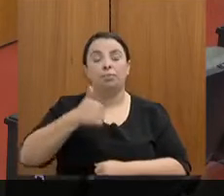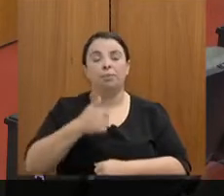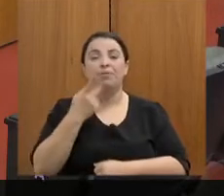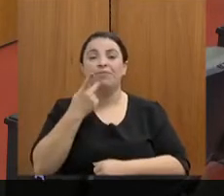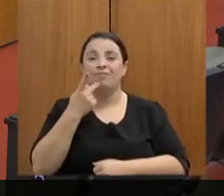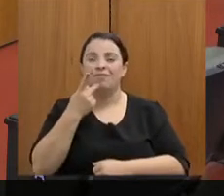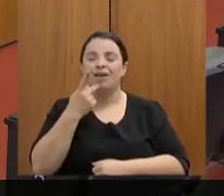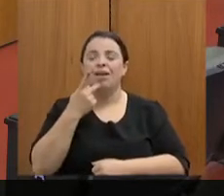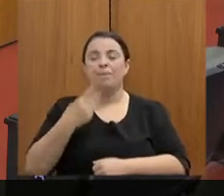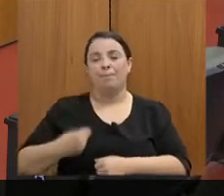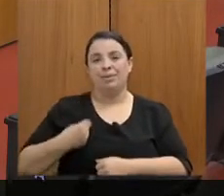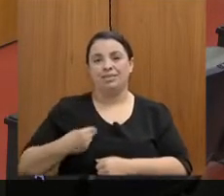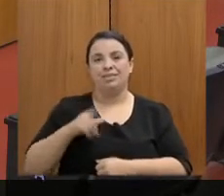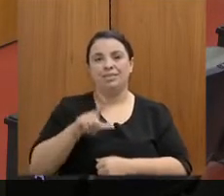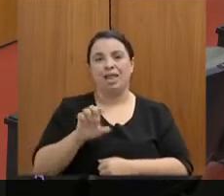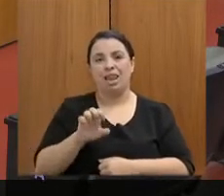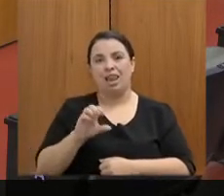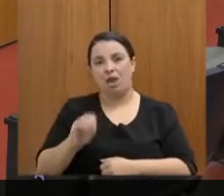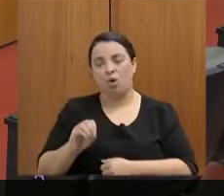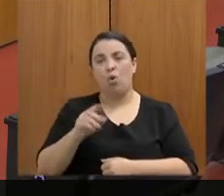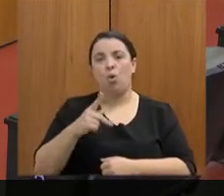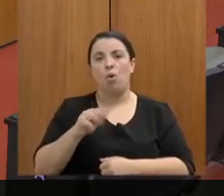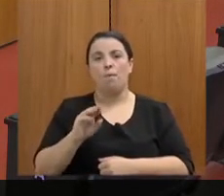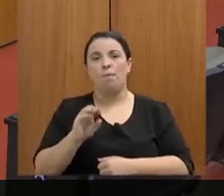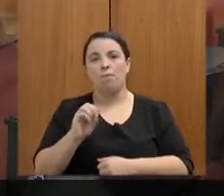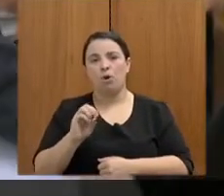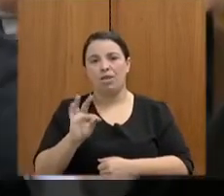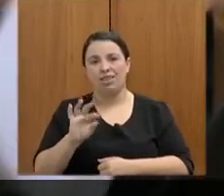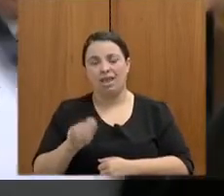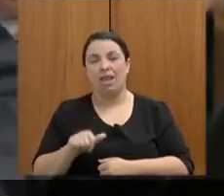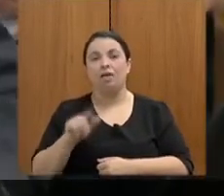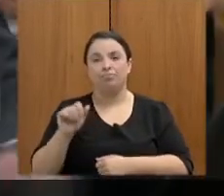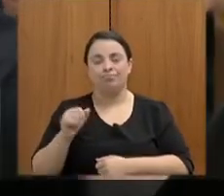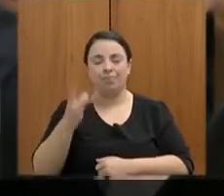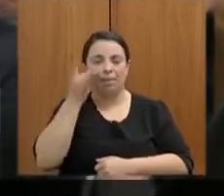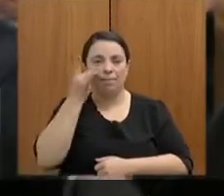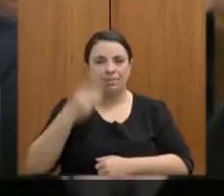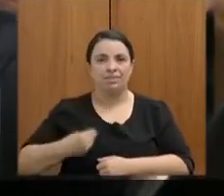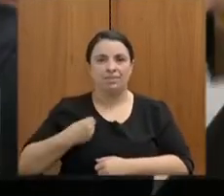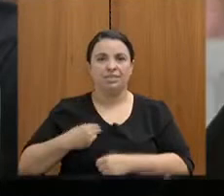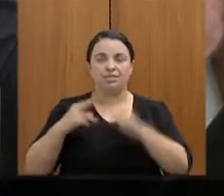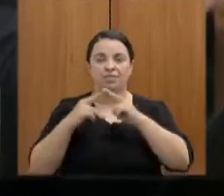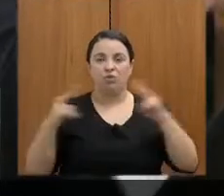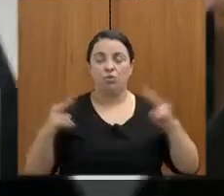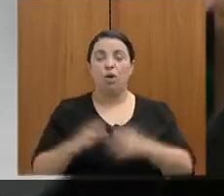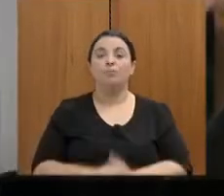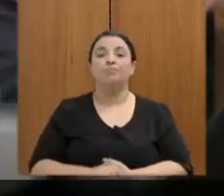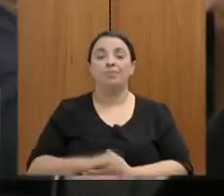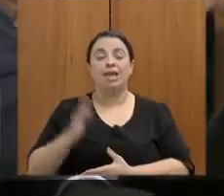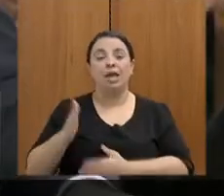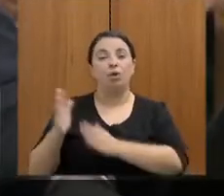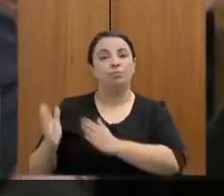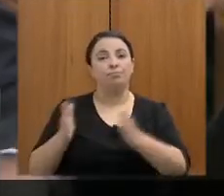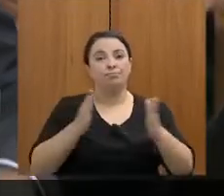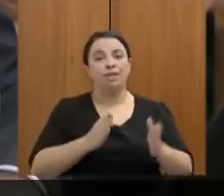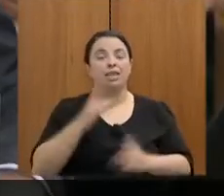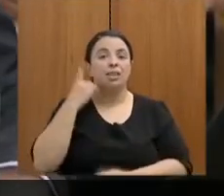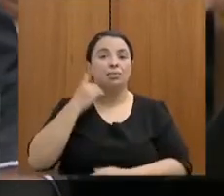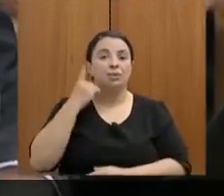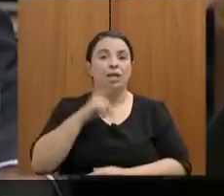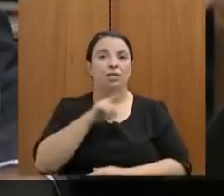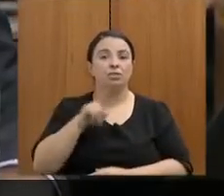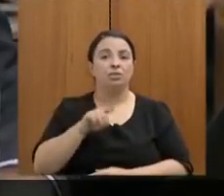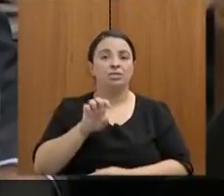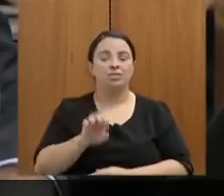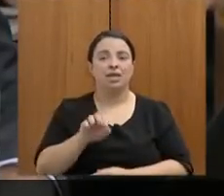Leoportella, passou aqui também e deixou sua presença virtual. E já passa a palavra para o deputado Zé Reis, não sei se ele está